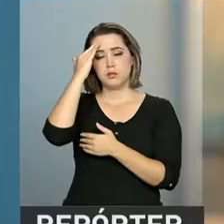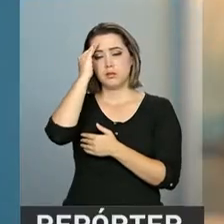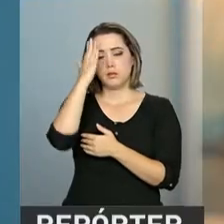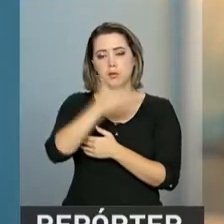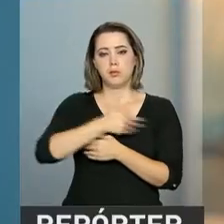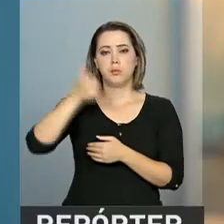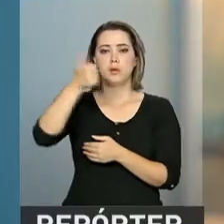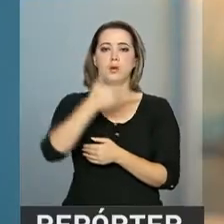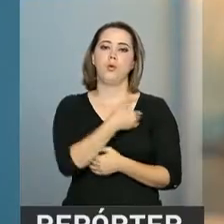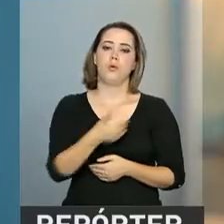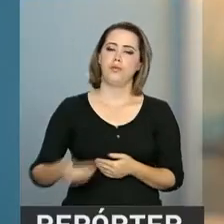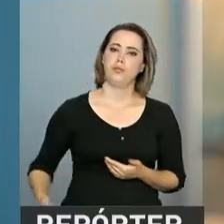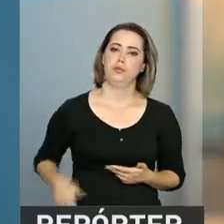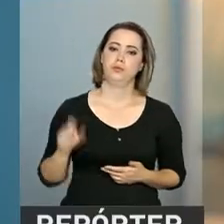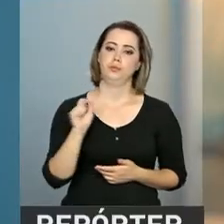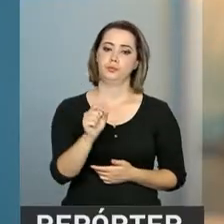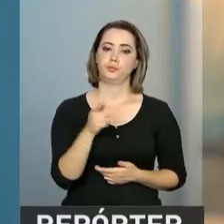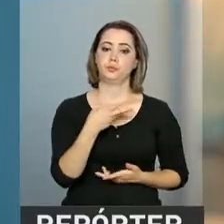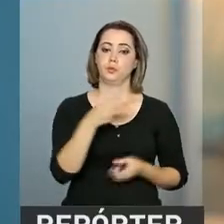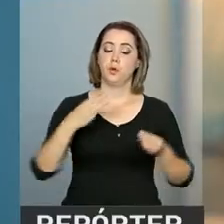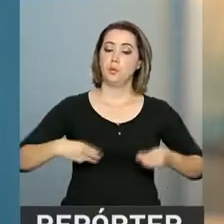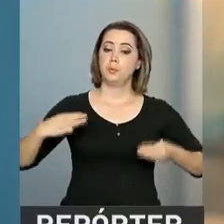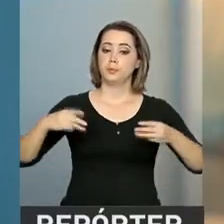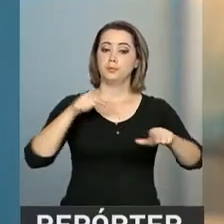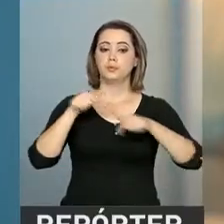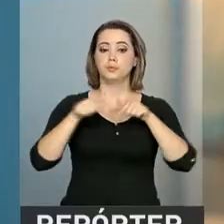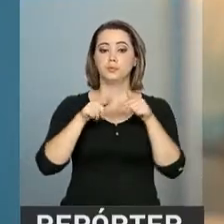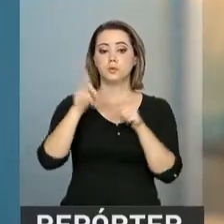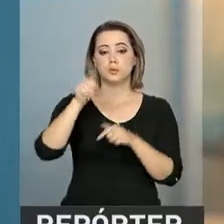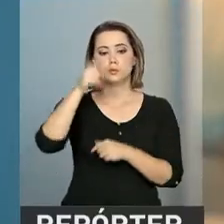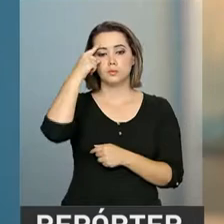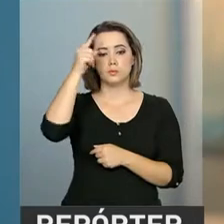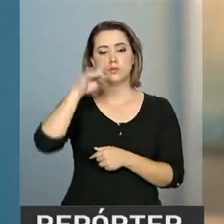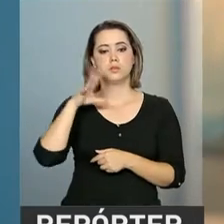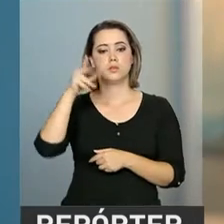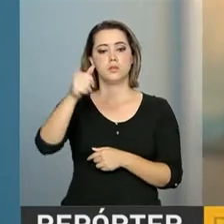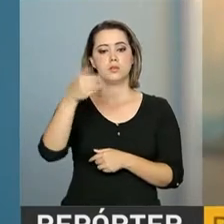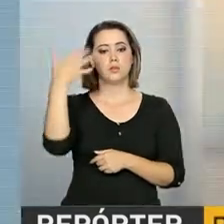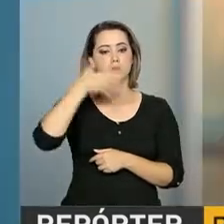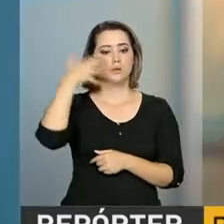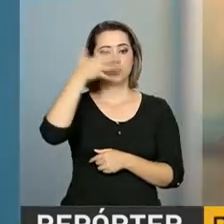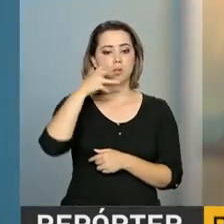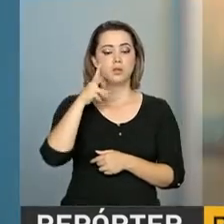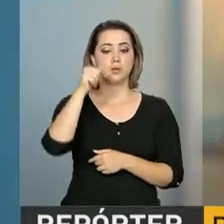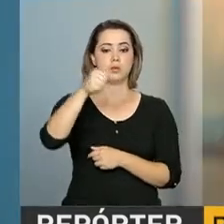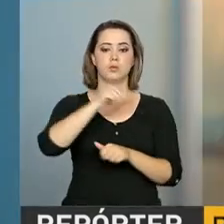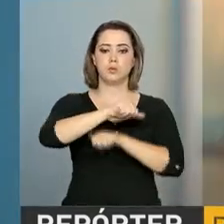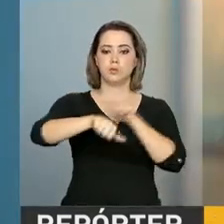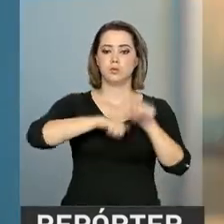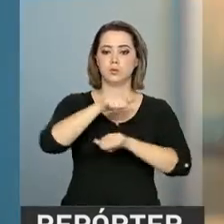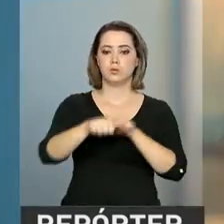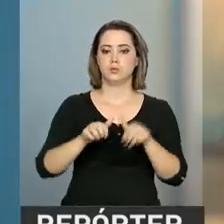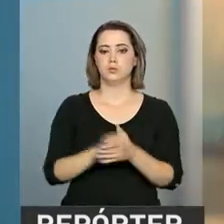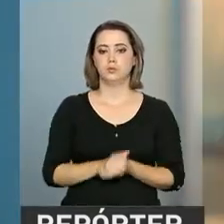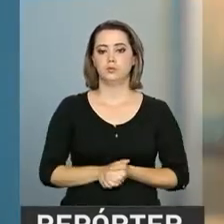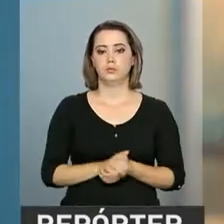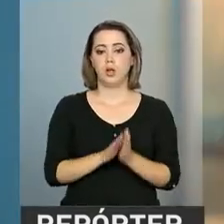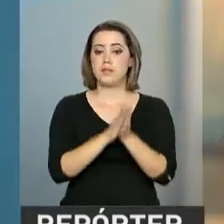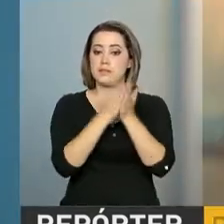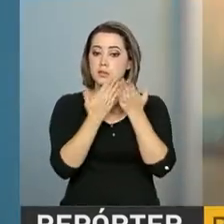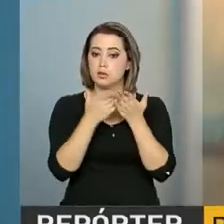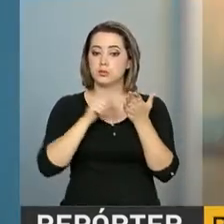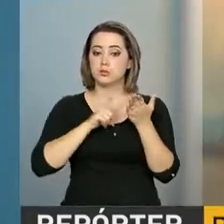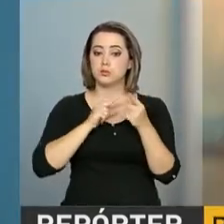Segundo o ministro do Trabalho, Ronaldo Nogueira, a ideia é explicar todas as mudanças. A cartilha tem o objetivo de